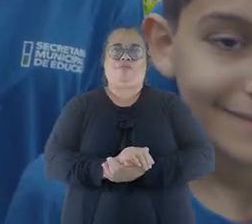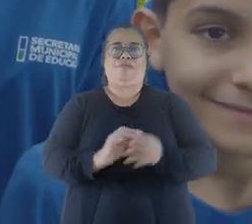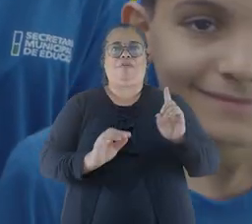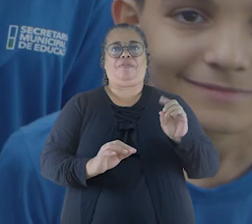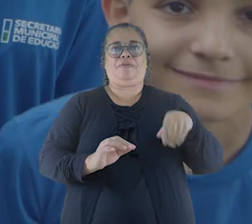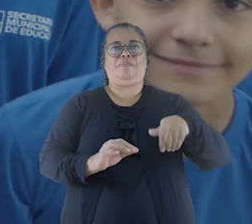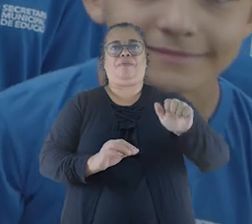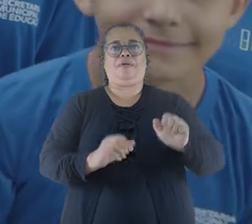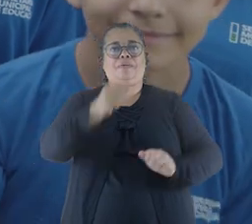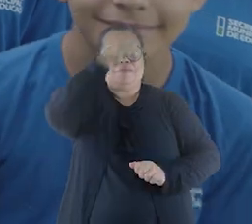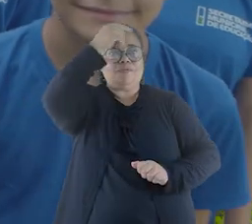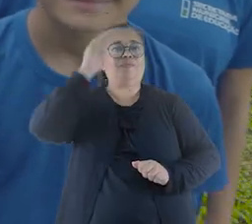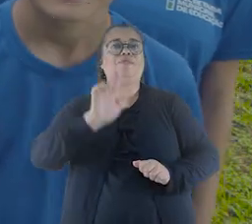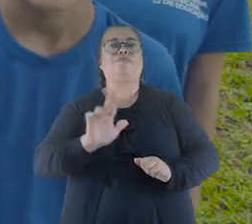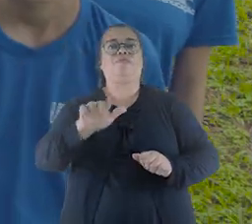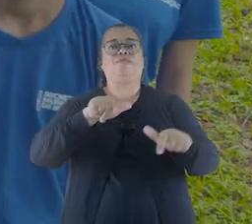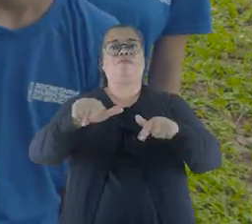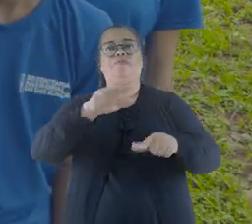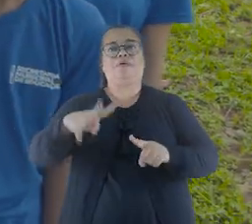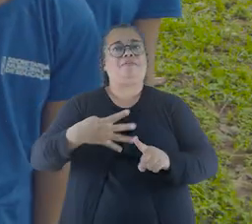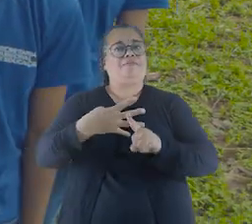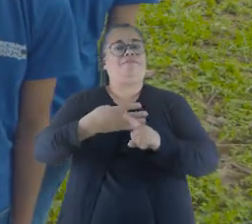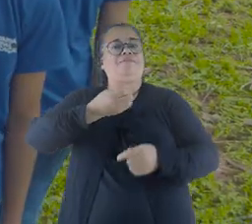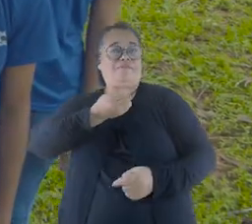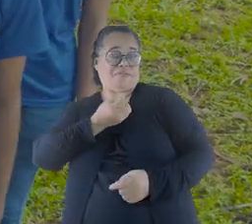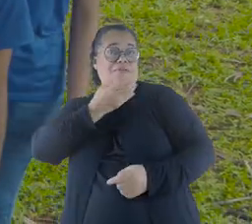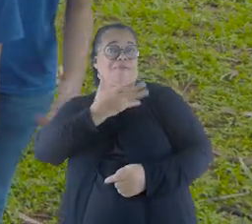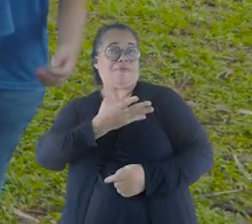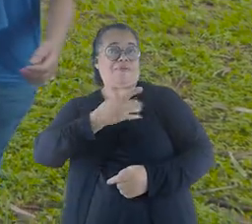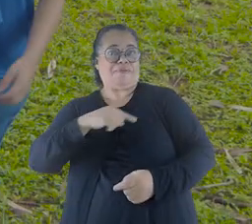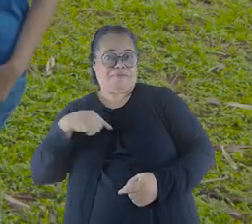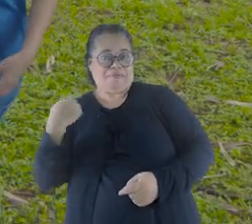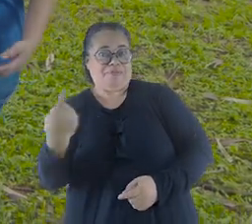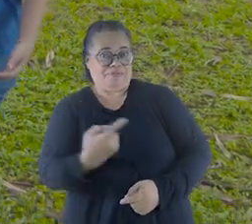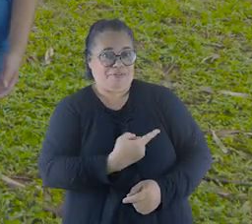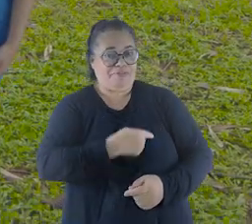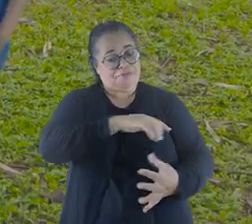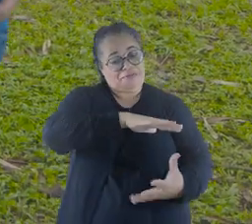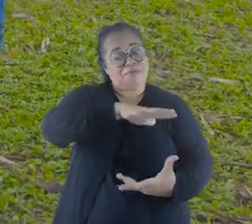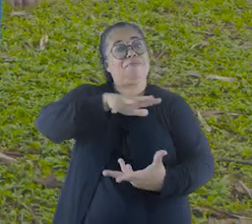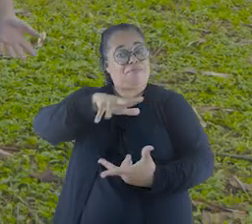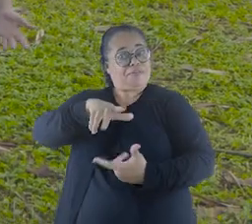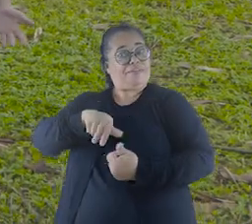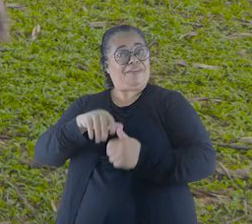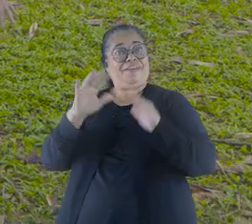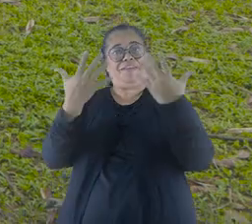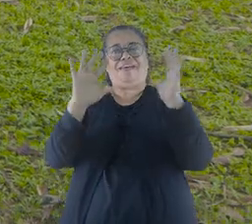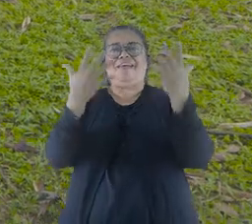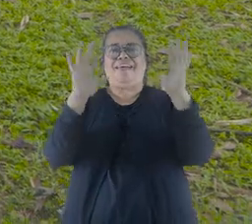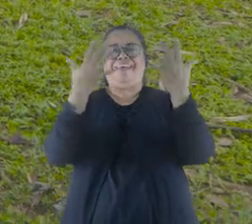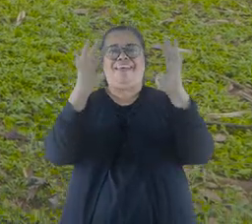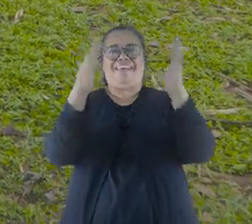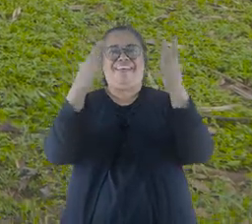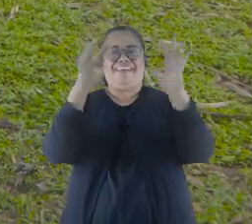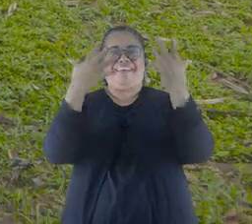DEMAI e Prefeitura de Uberlândia. Fazer mais, fazer bem. Pra gente e pro planeta!